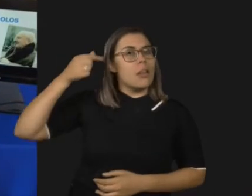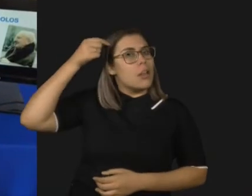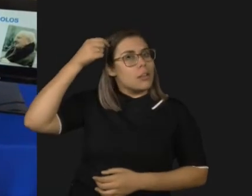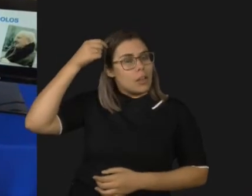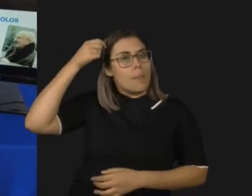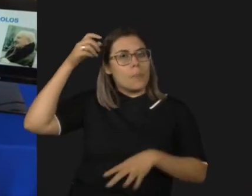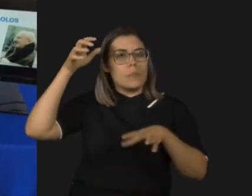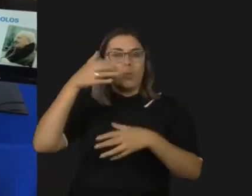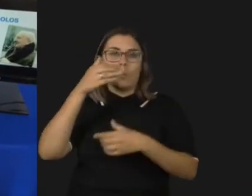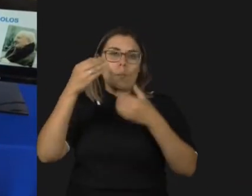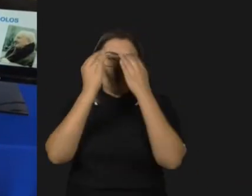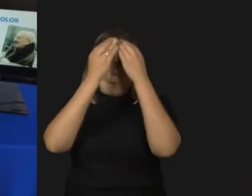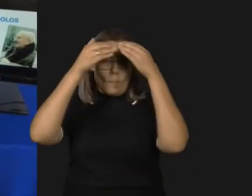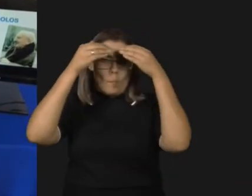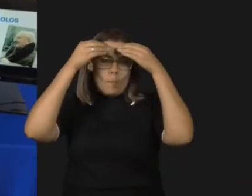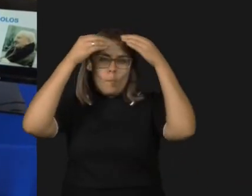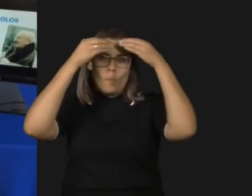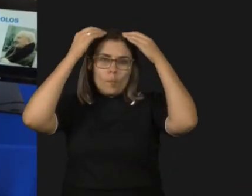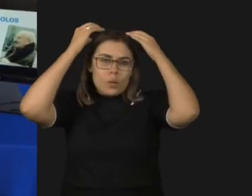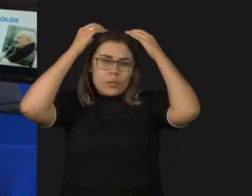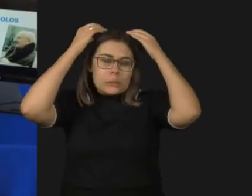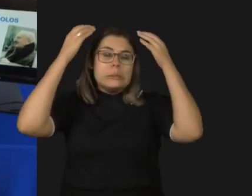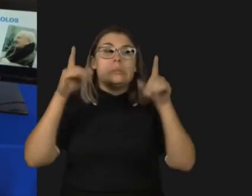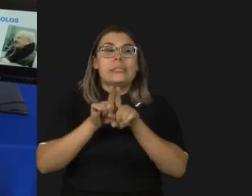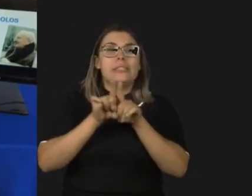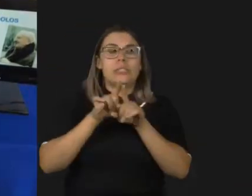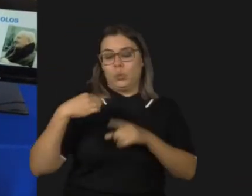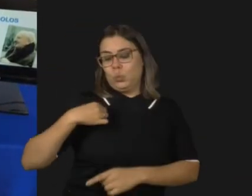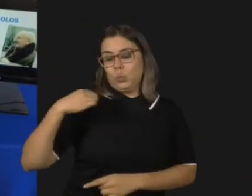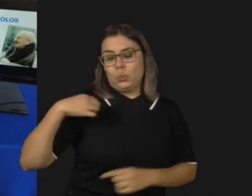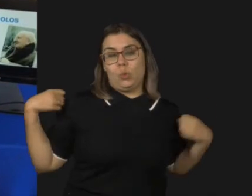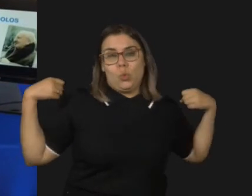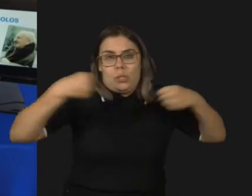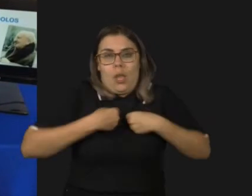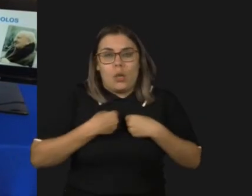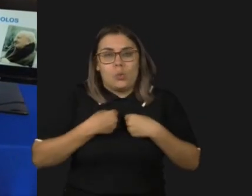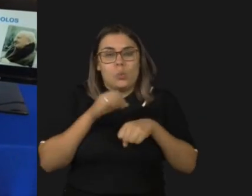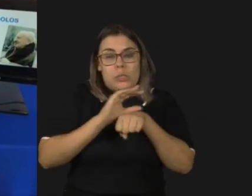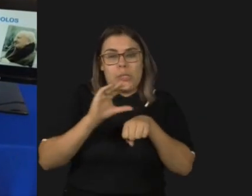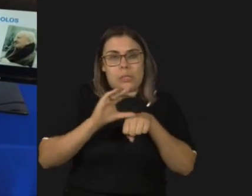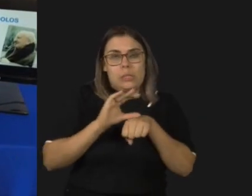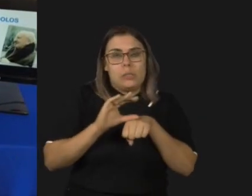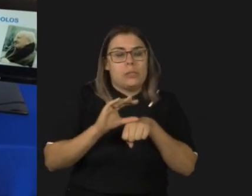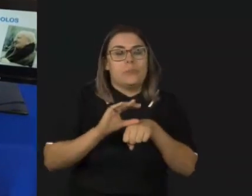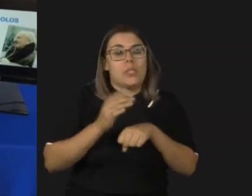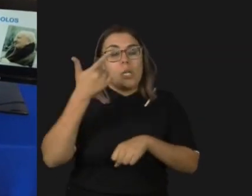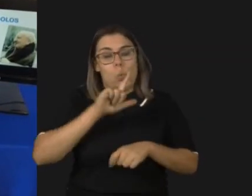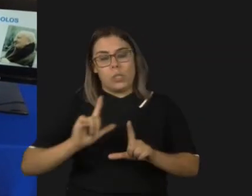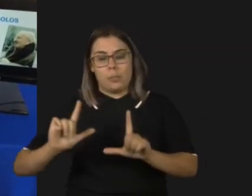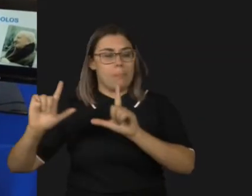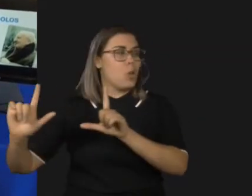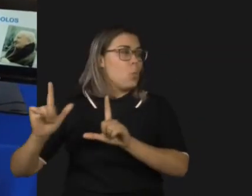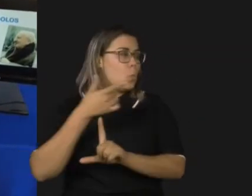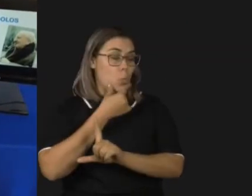usa um terno cinza e ele está sorrindo de canto de boca e a segunda imagem é de